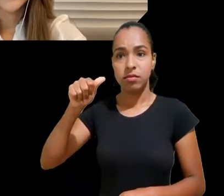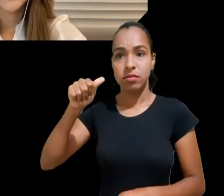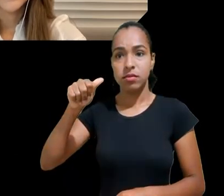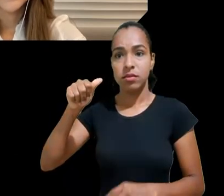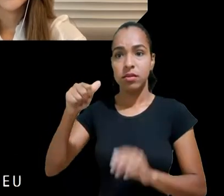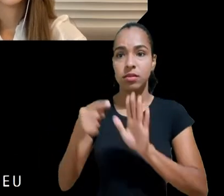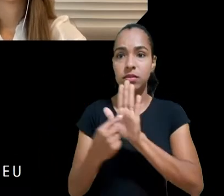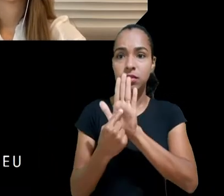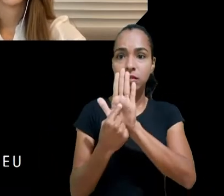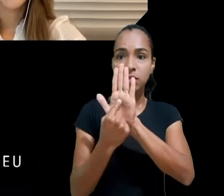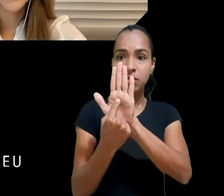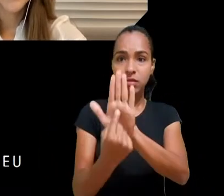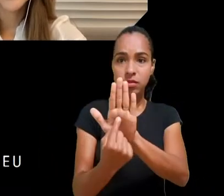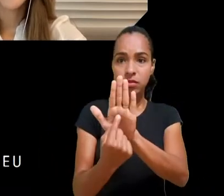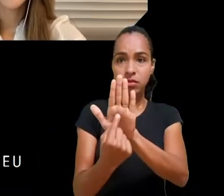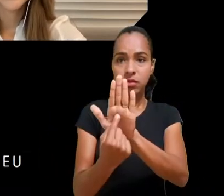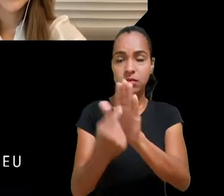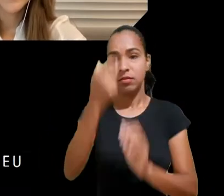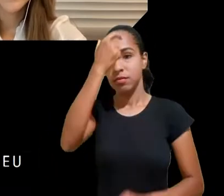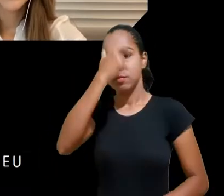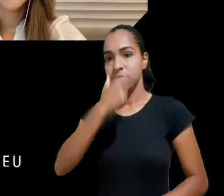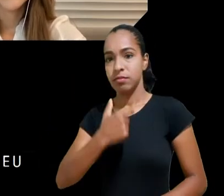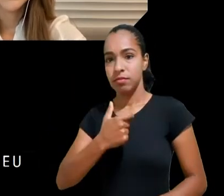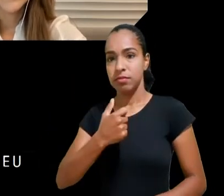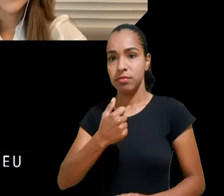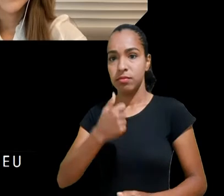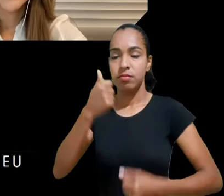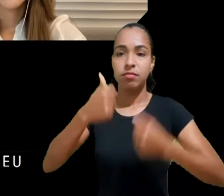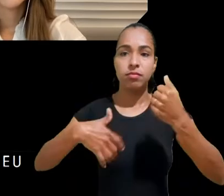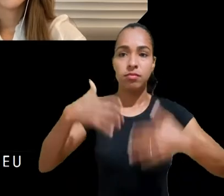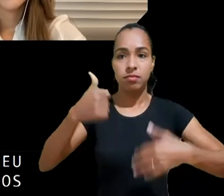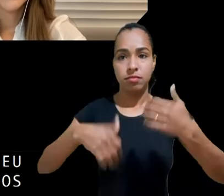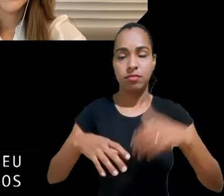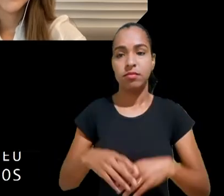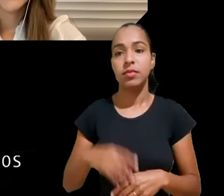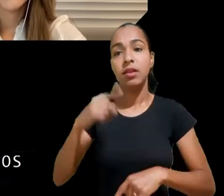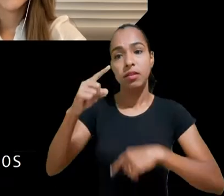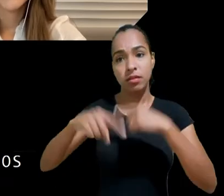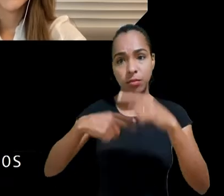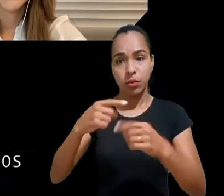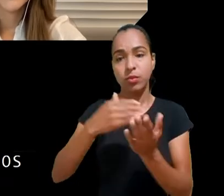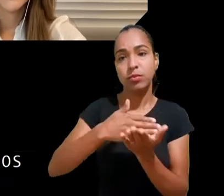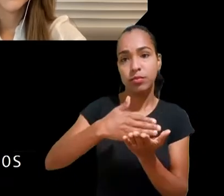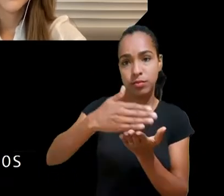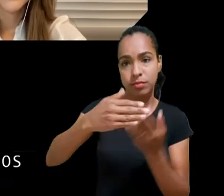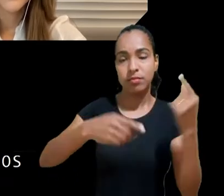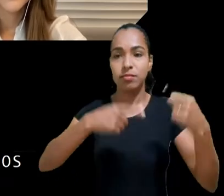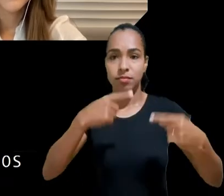aos debates com uma provocação inicial a você. Então, por favor, você pode se apresentar?